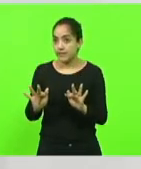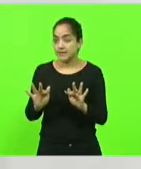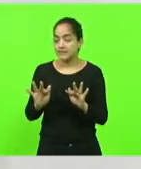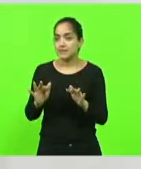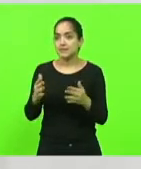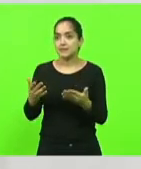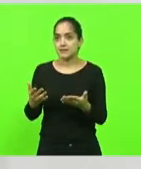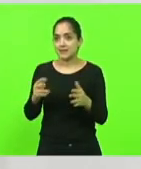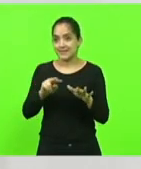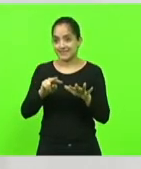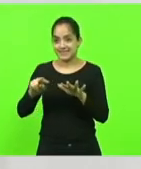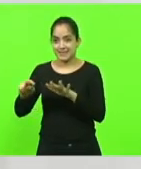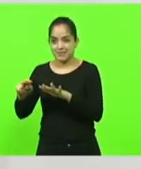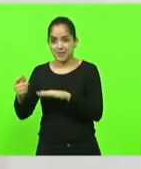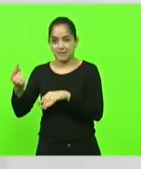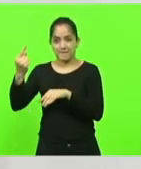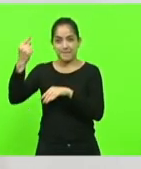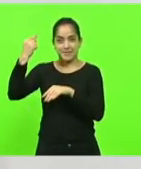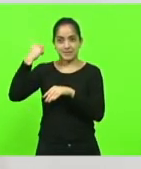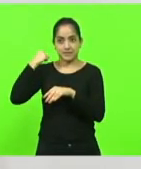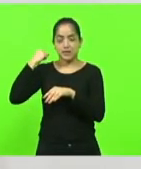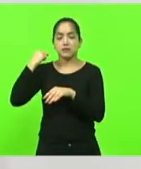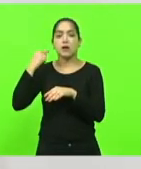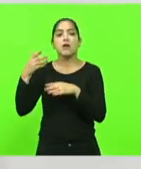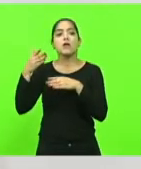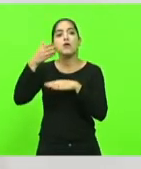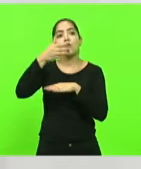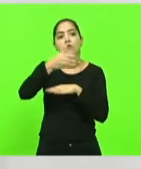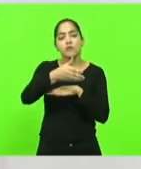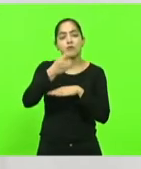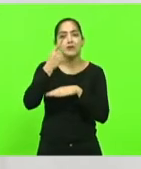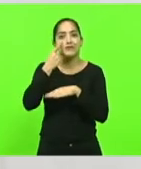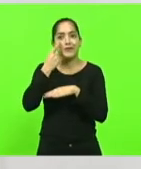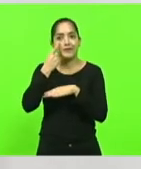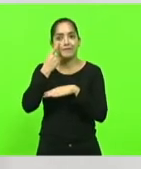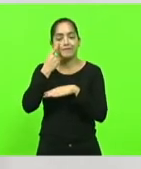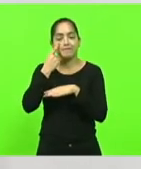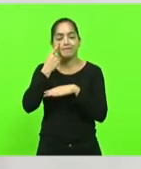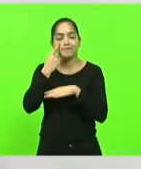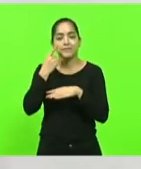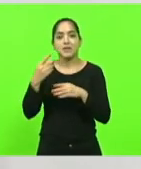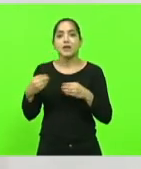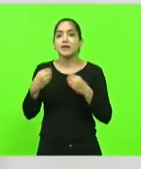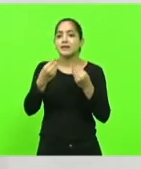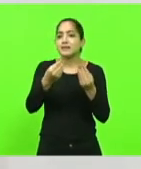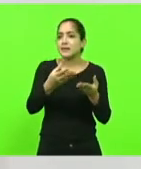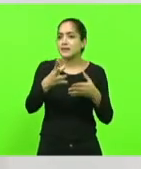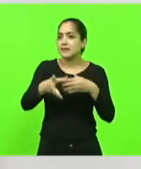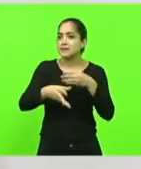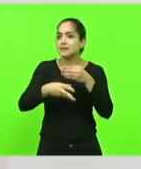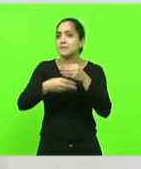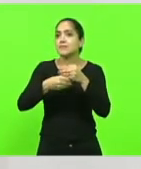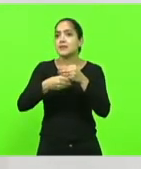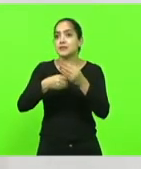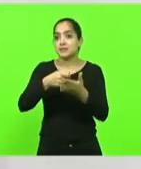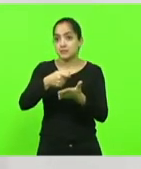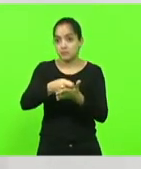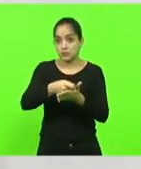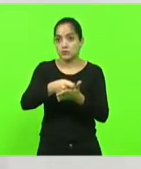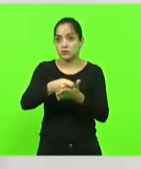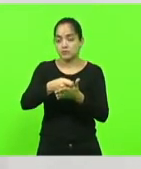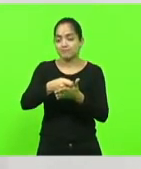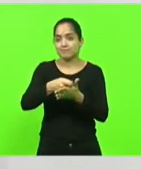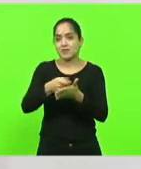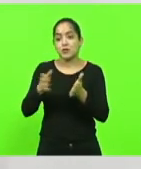retrasada, eu pude agora visitar o município e entregar as emendas impositivas que eu destinei no ano de